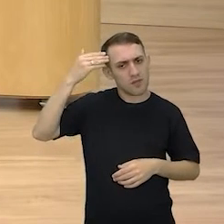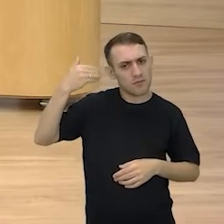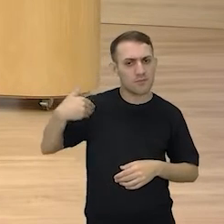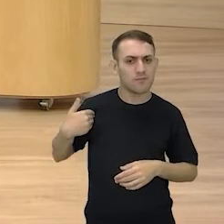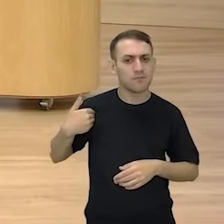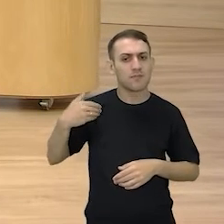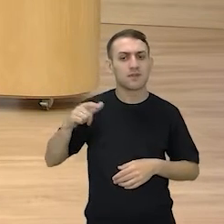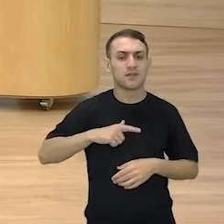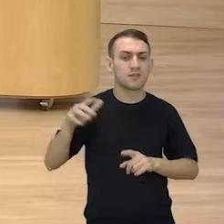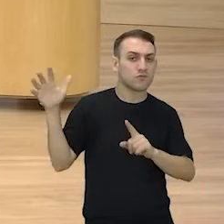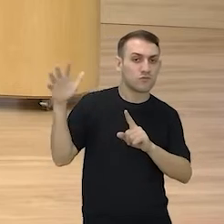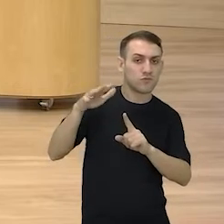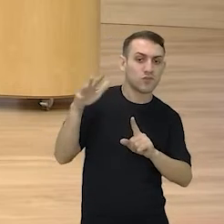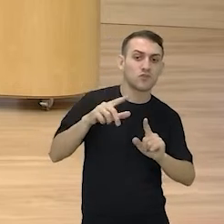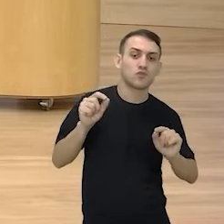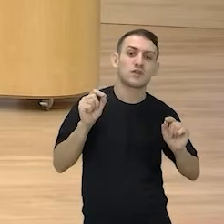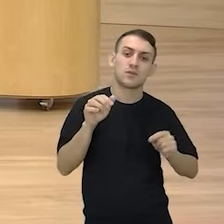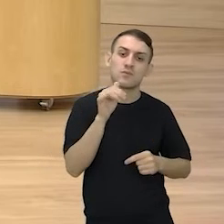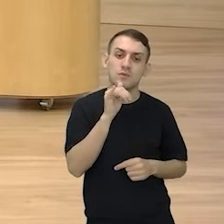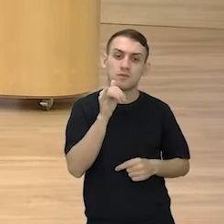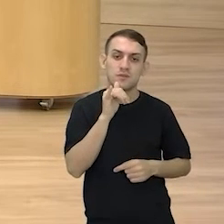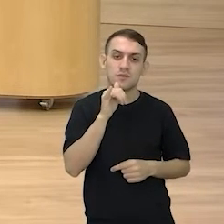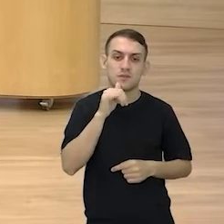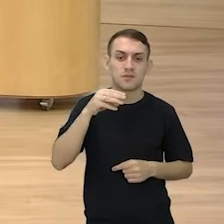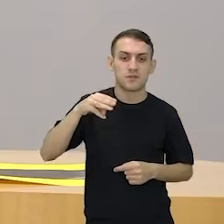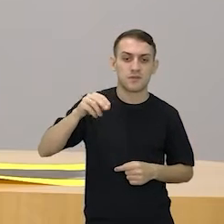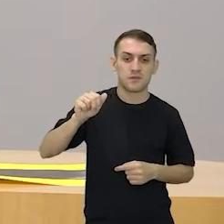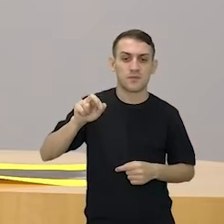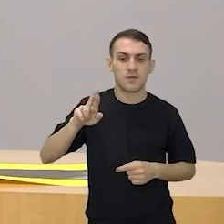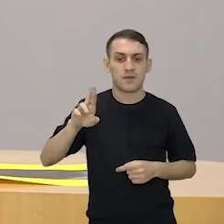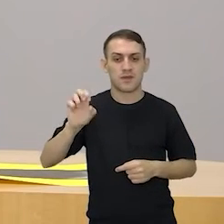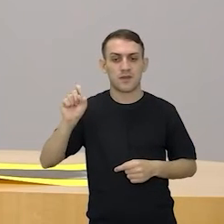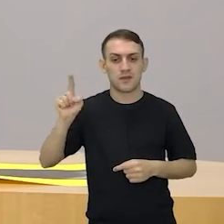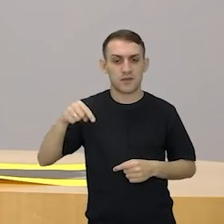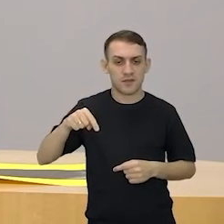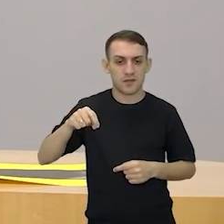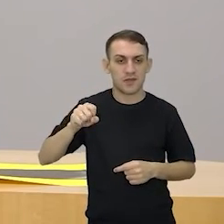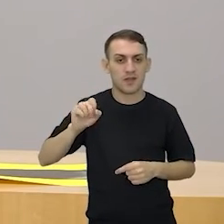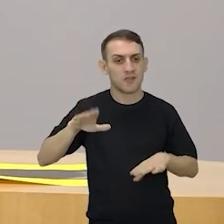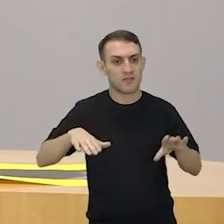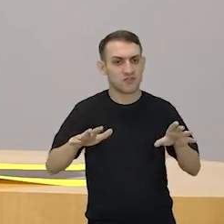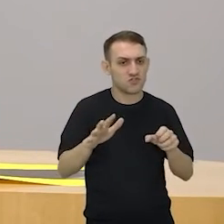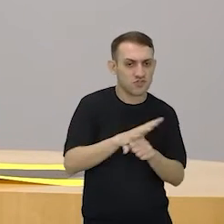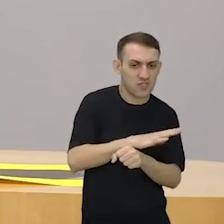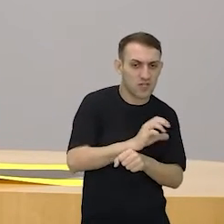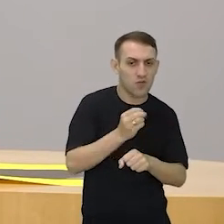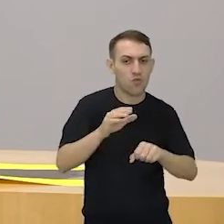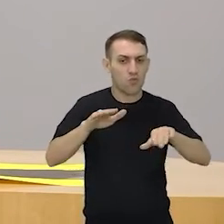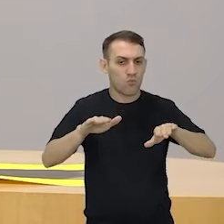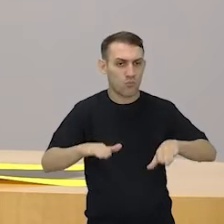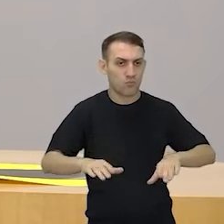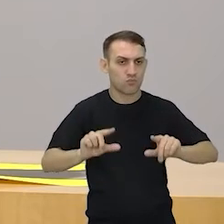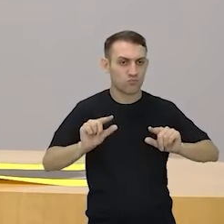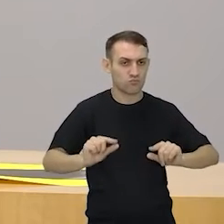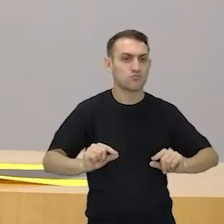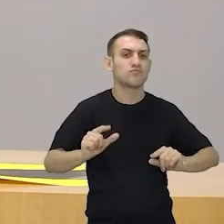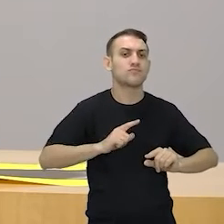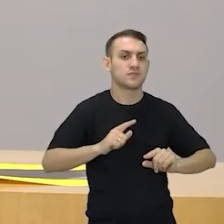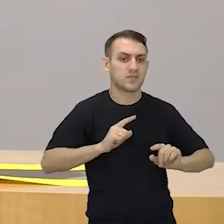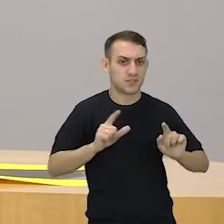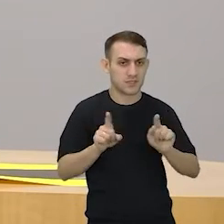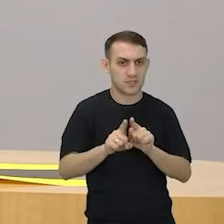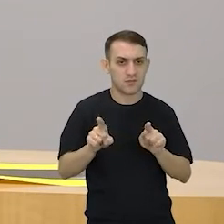mas ela influencia, por exemplo, as marés, né? Sim. Se elas estão cheias ou baixas, as marés também,